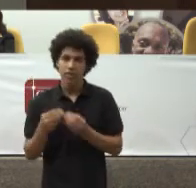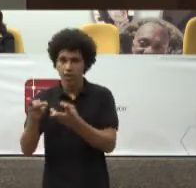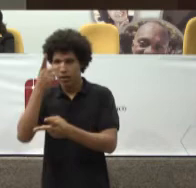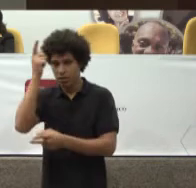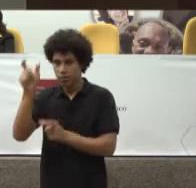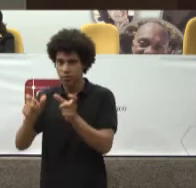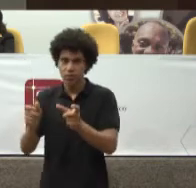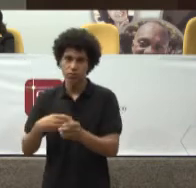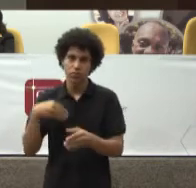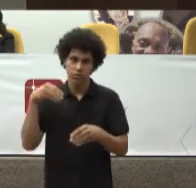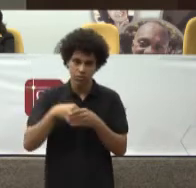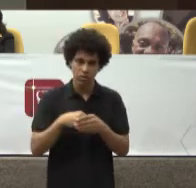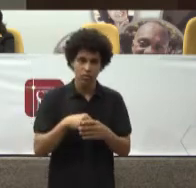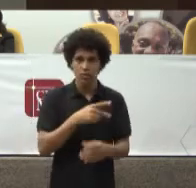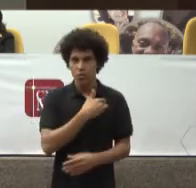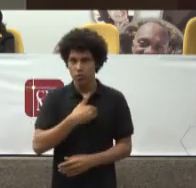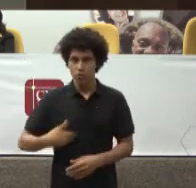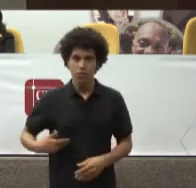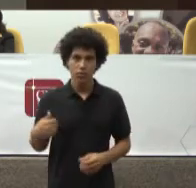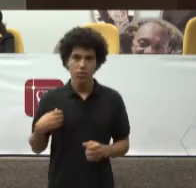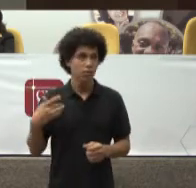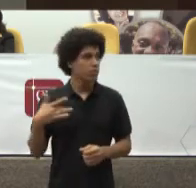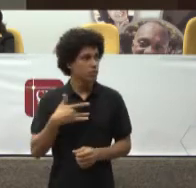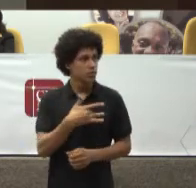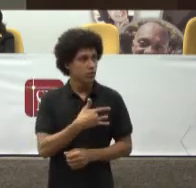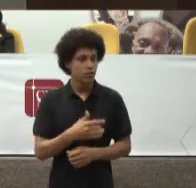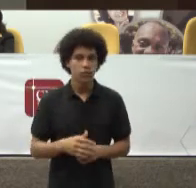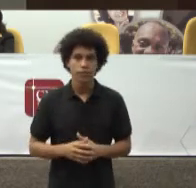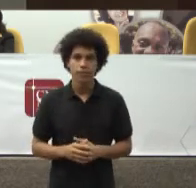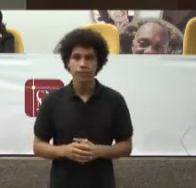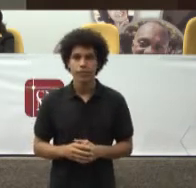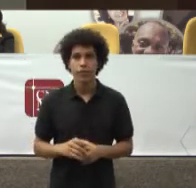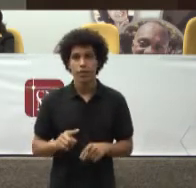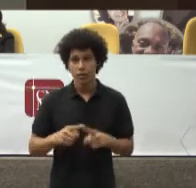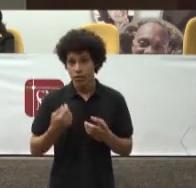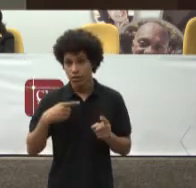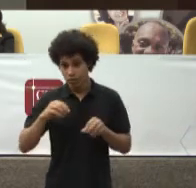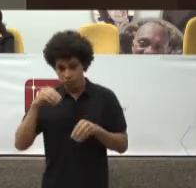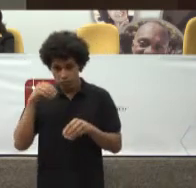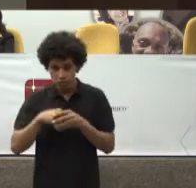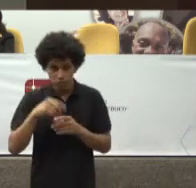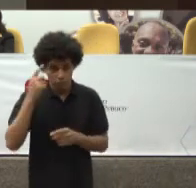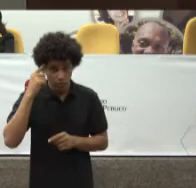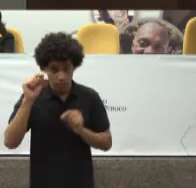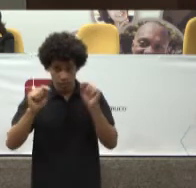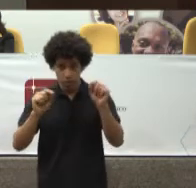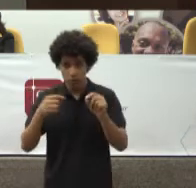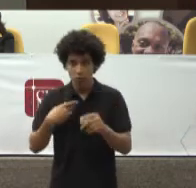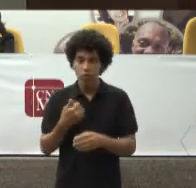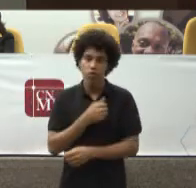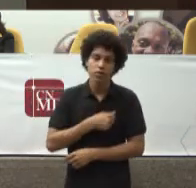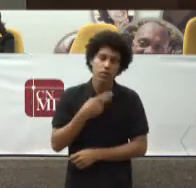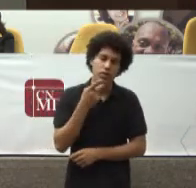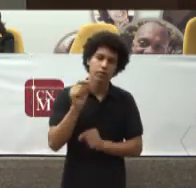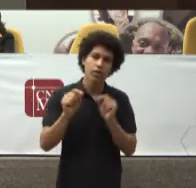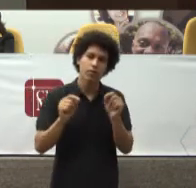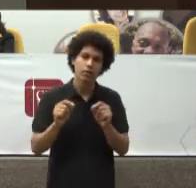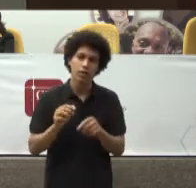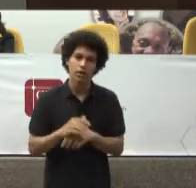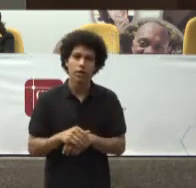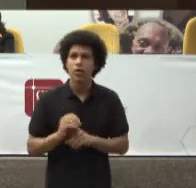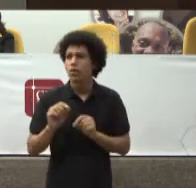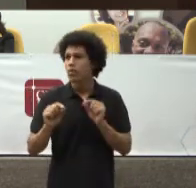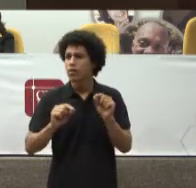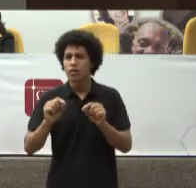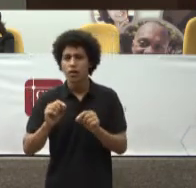Então a primeira Questão Que eu gostaria É Dentro dessa Racionalidade Questionar Qual é O conceito De